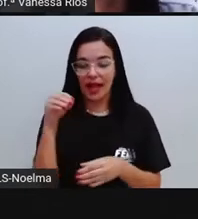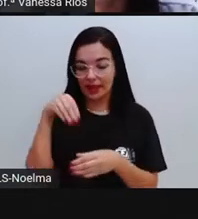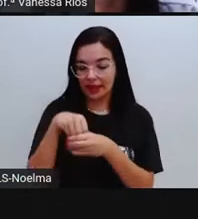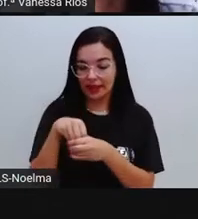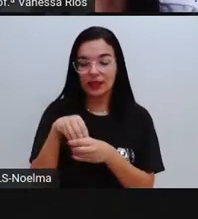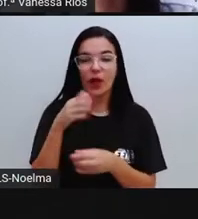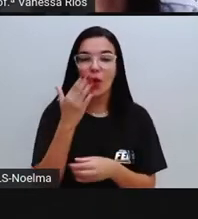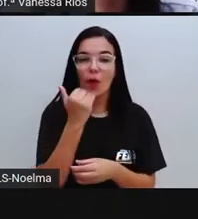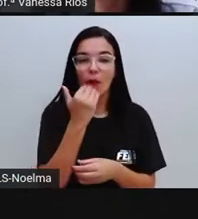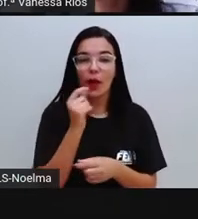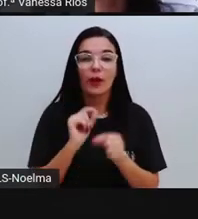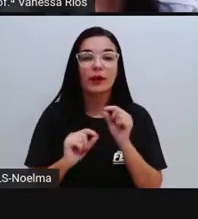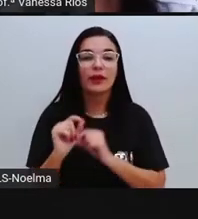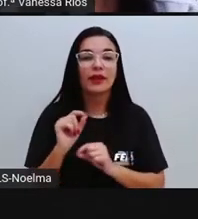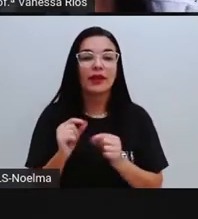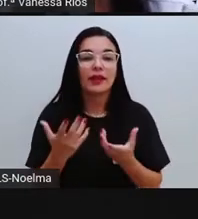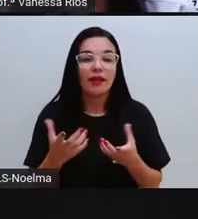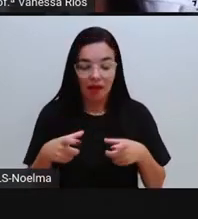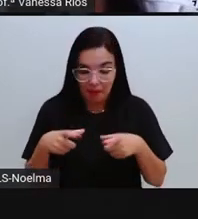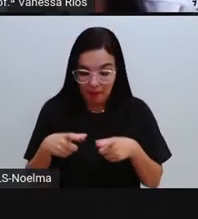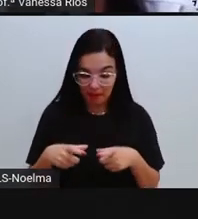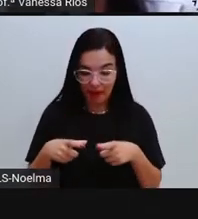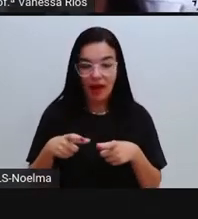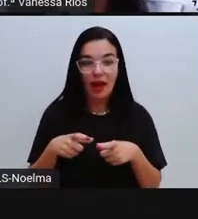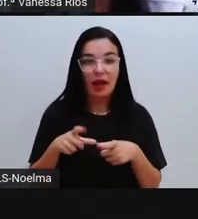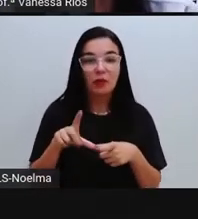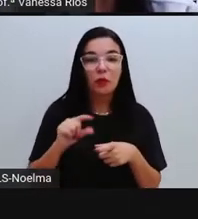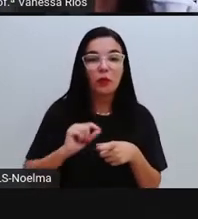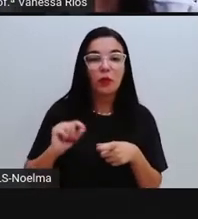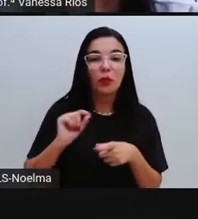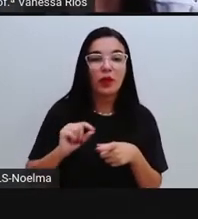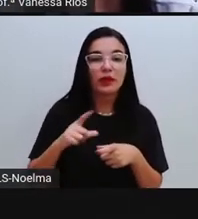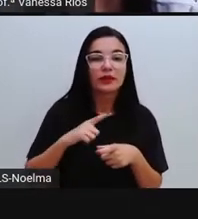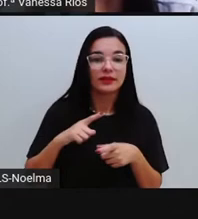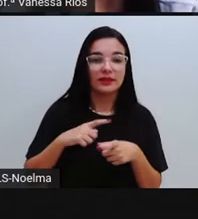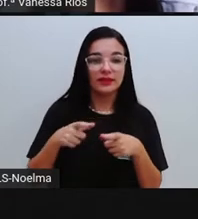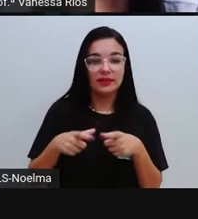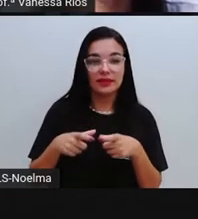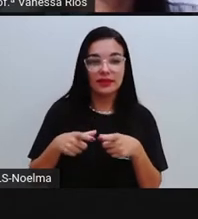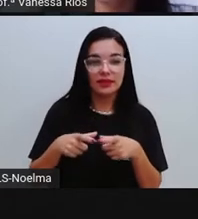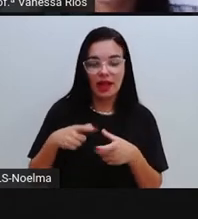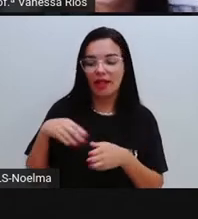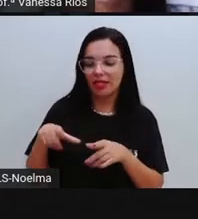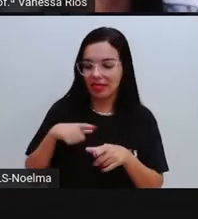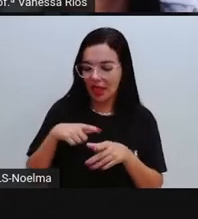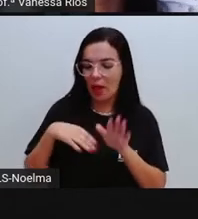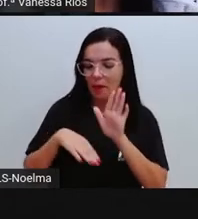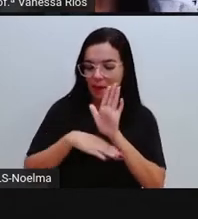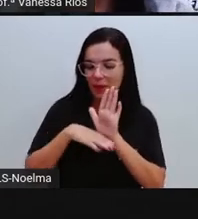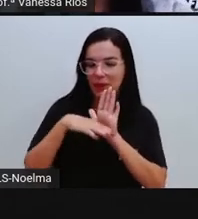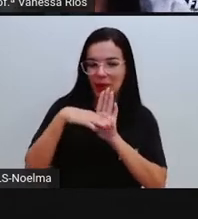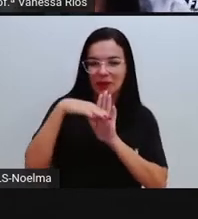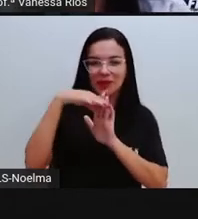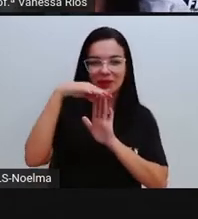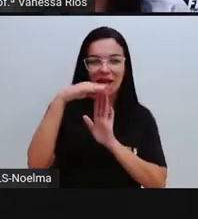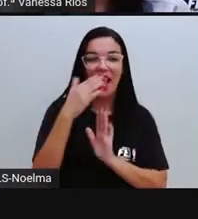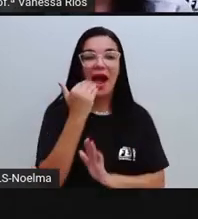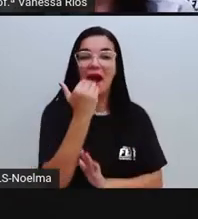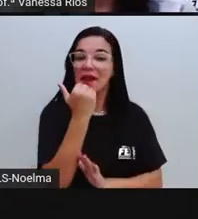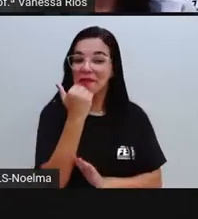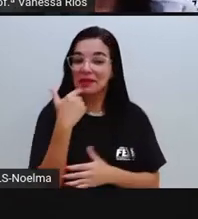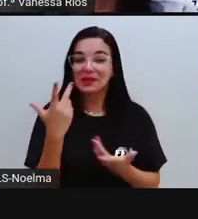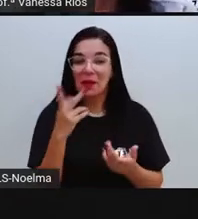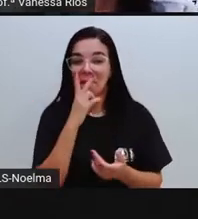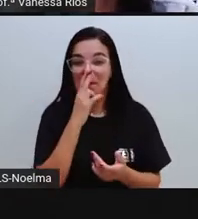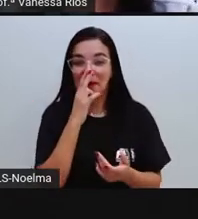prato dela existe o quê? dentro da colher? Elas estão aí dentro do processo de alimentação. Elas estão comendo, como se